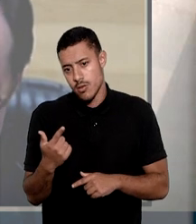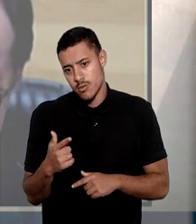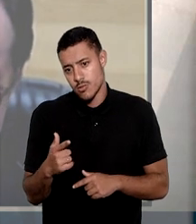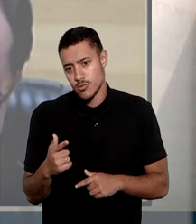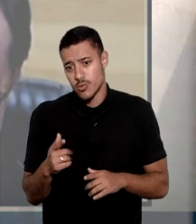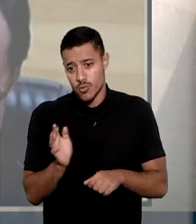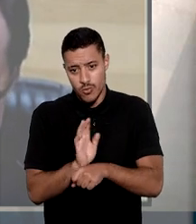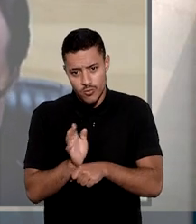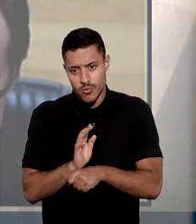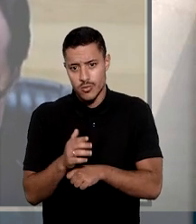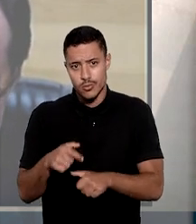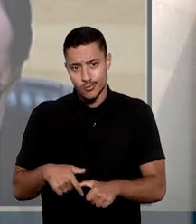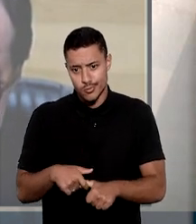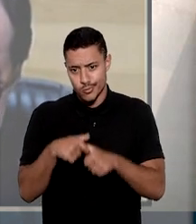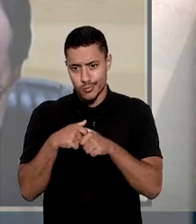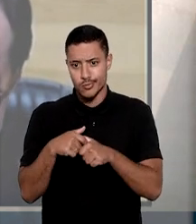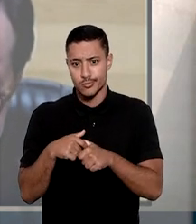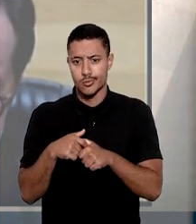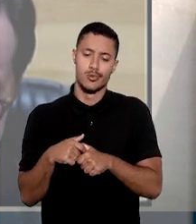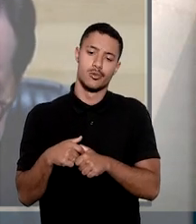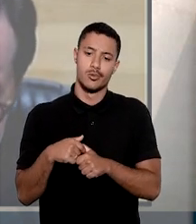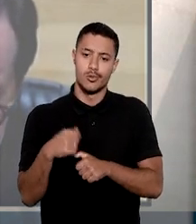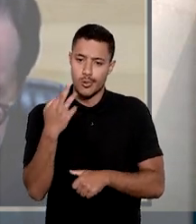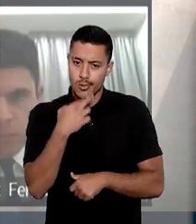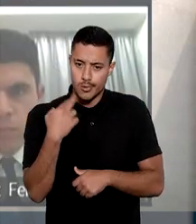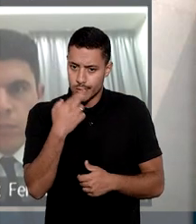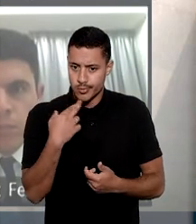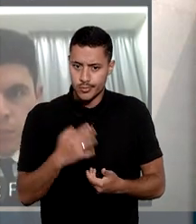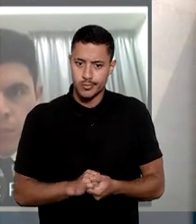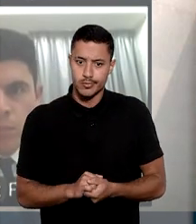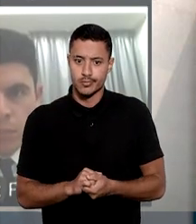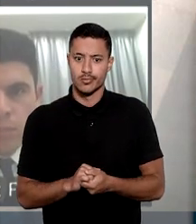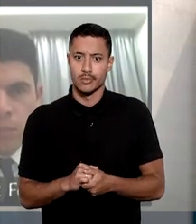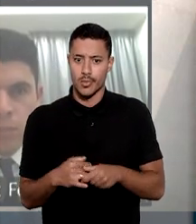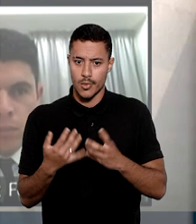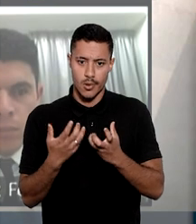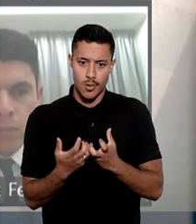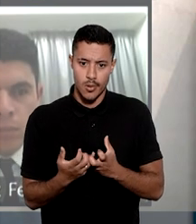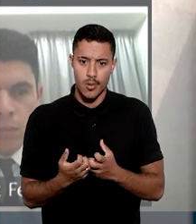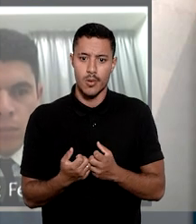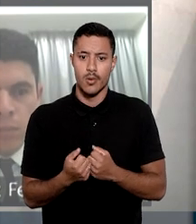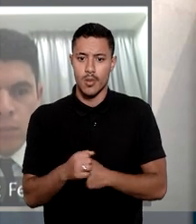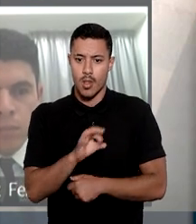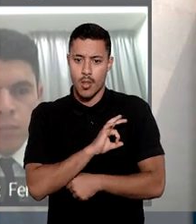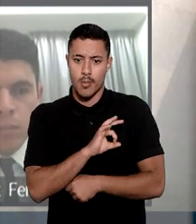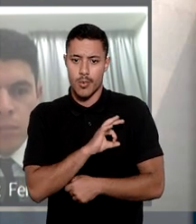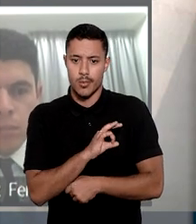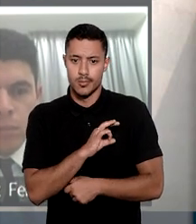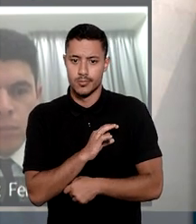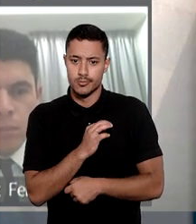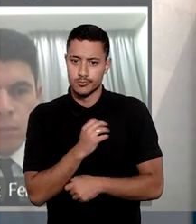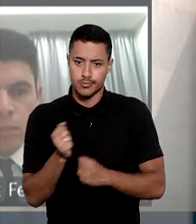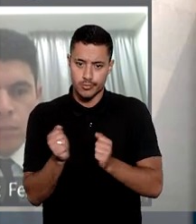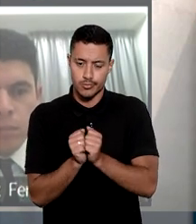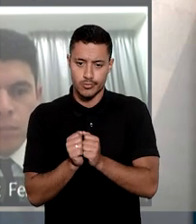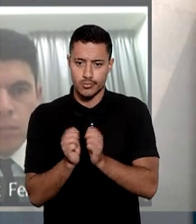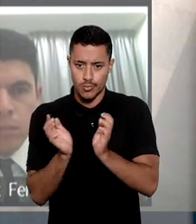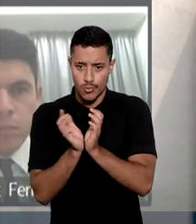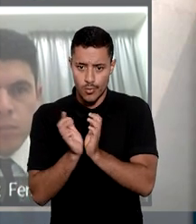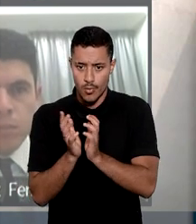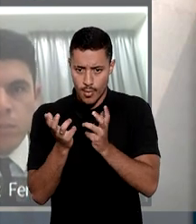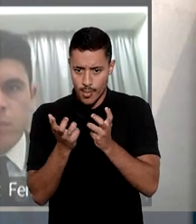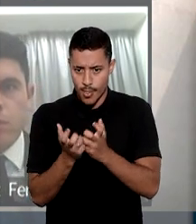os vídeos substituíram os depoimentos formais das partes, coletados pelo delegado. Por unanimidade, o colegiado